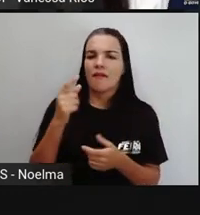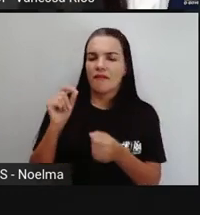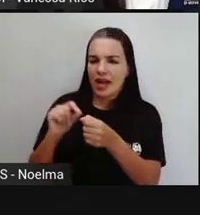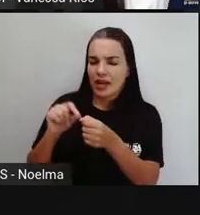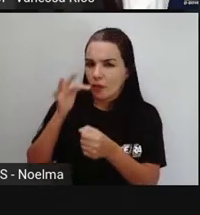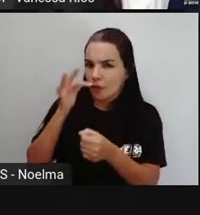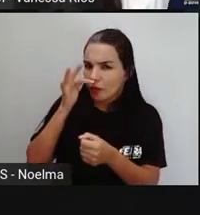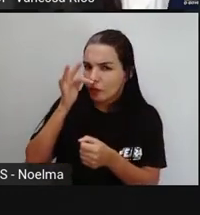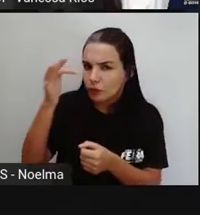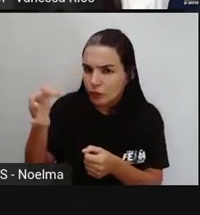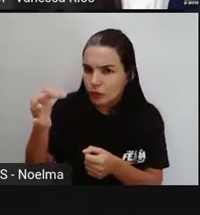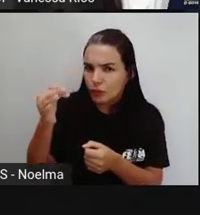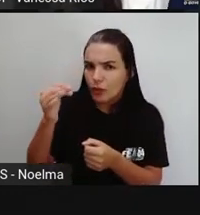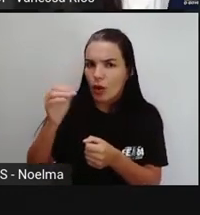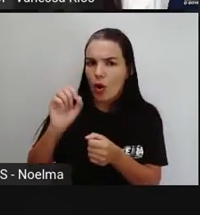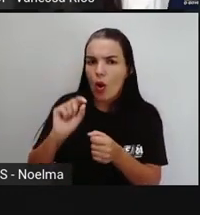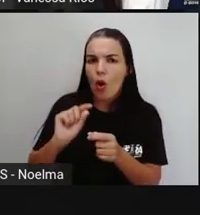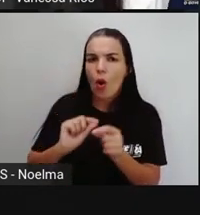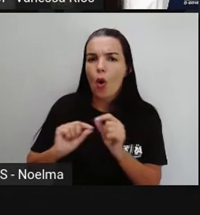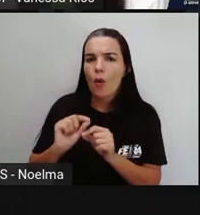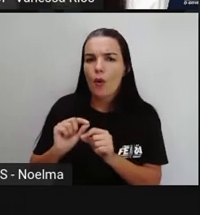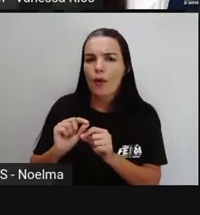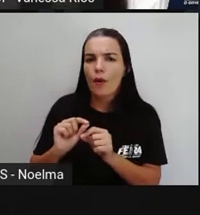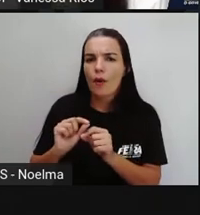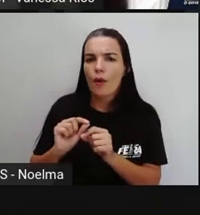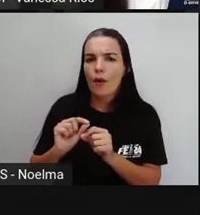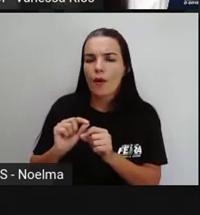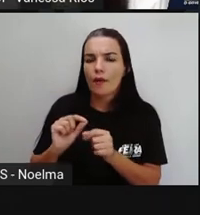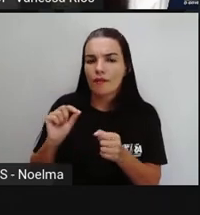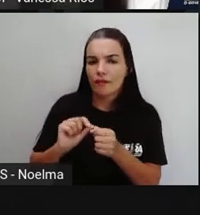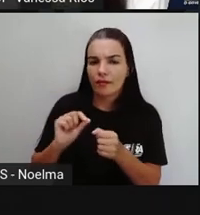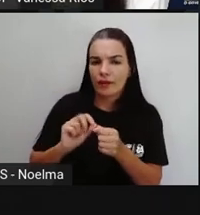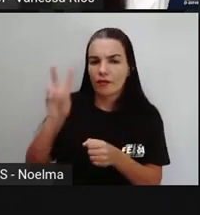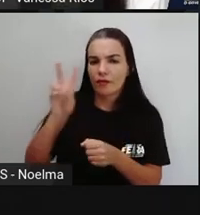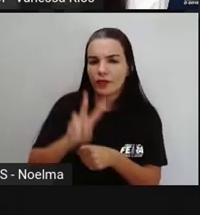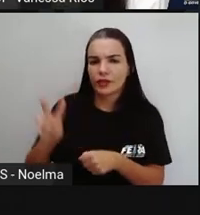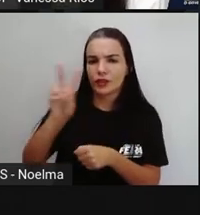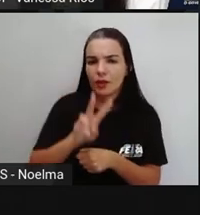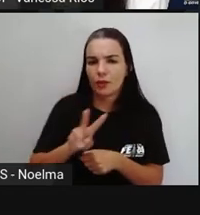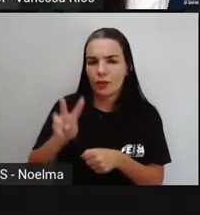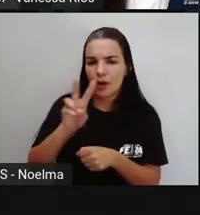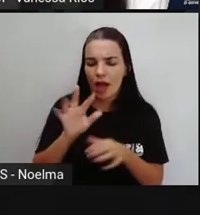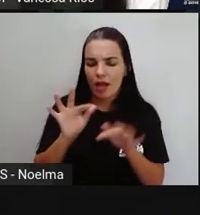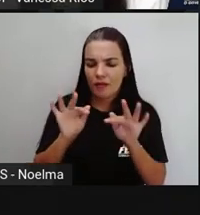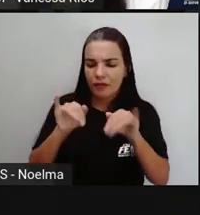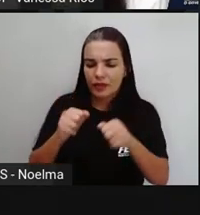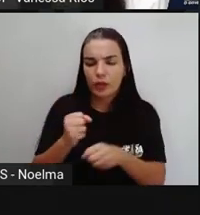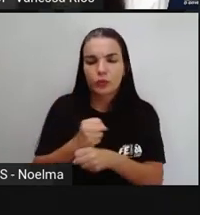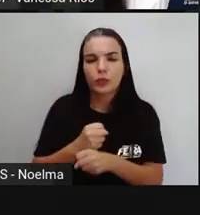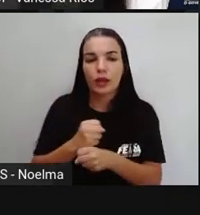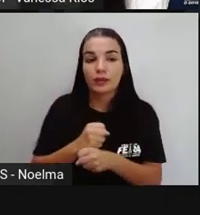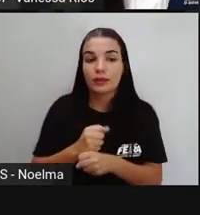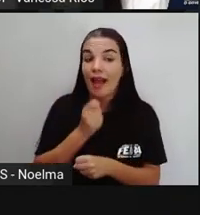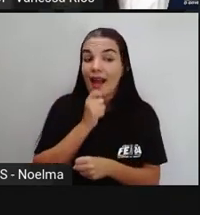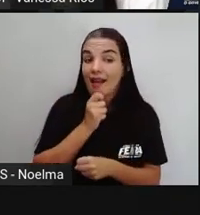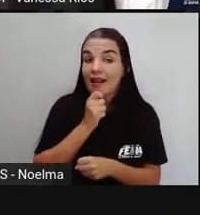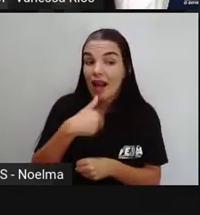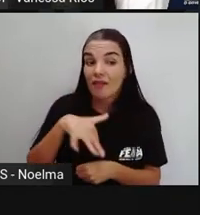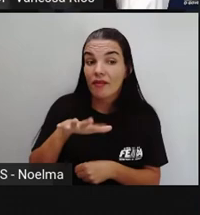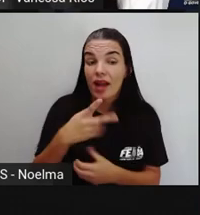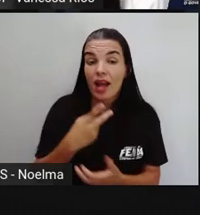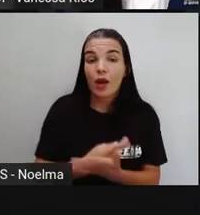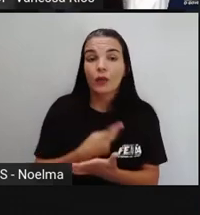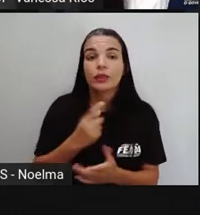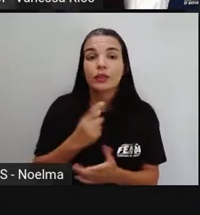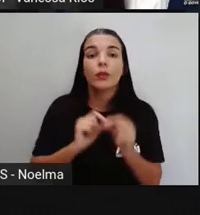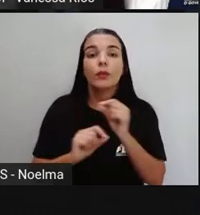ou farão vestibular no final do ano. A gente está falando de algo que ainda vai acontecer. Então, nós estamos falando do